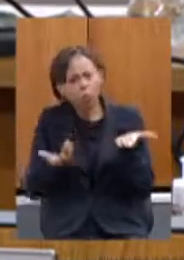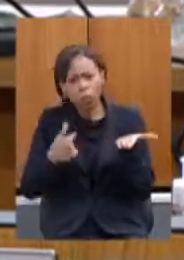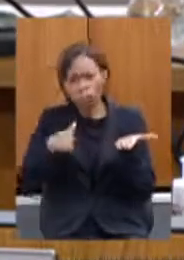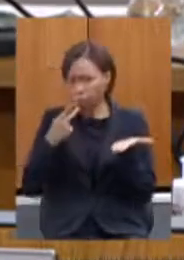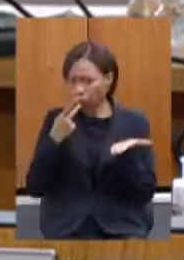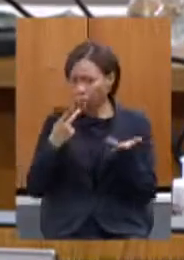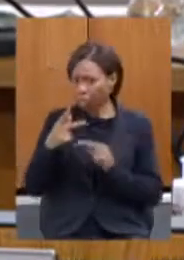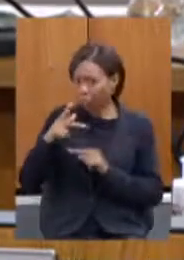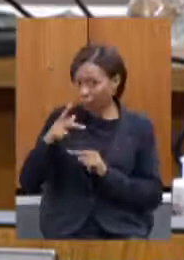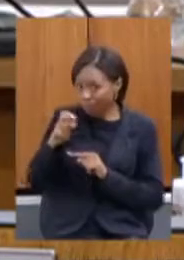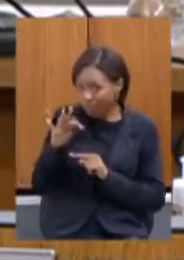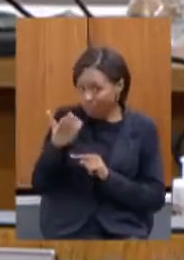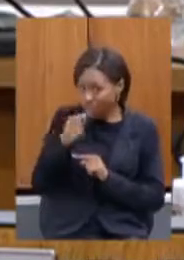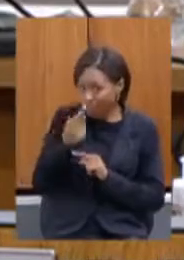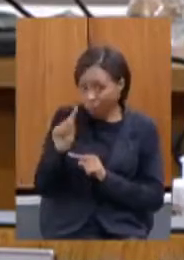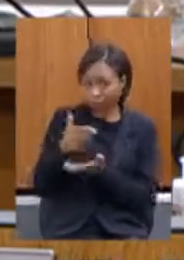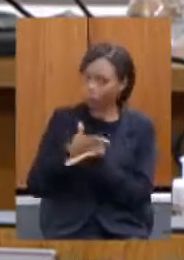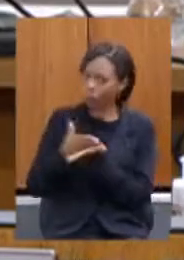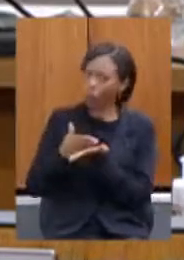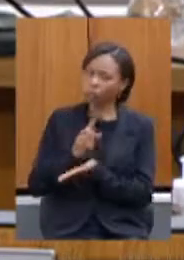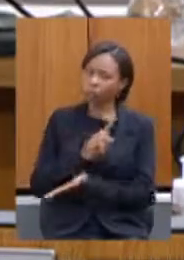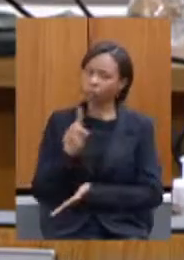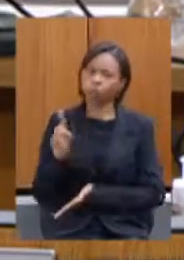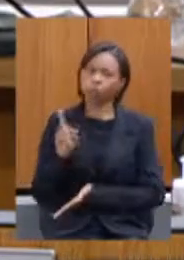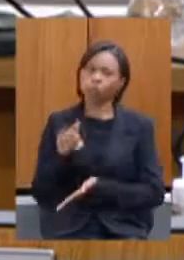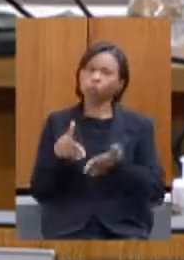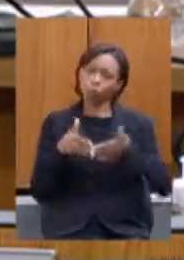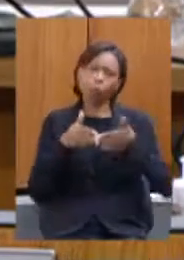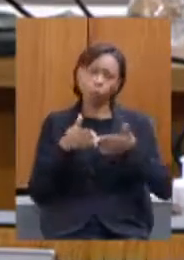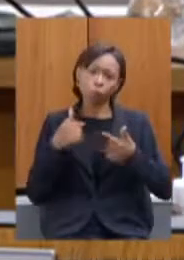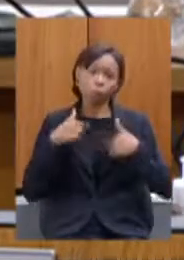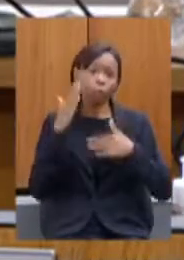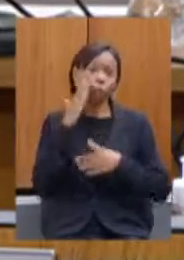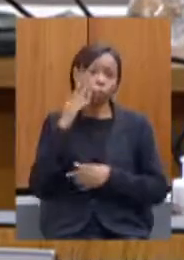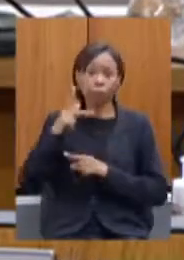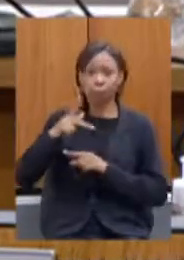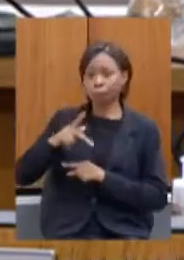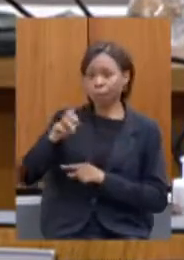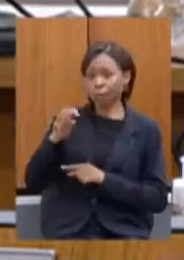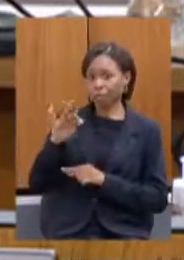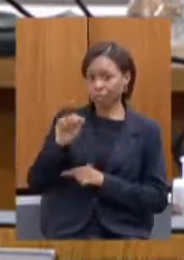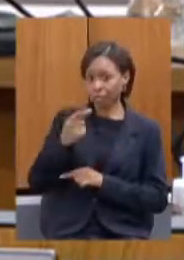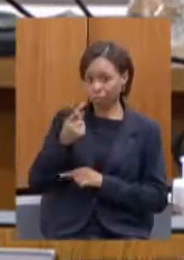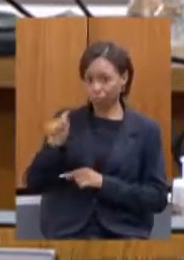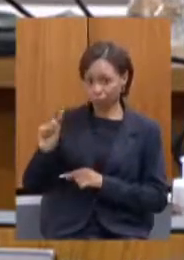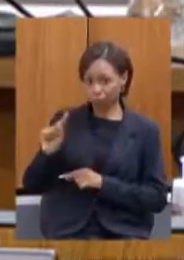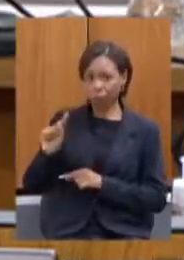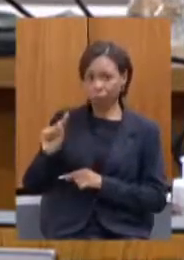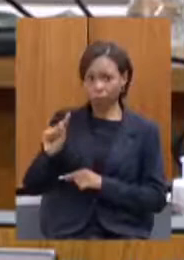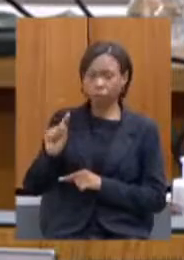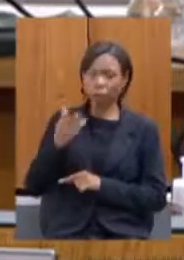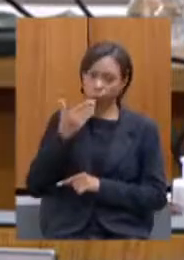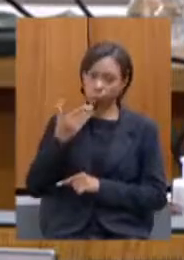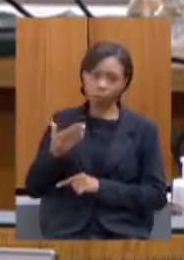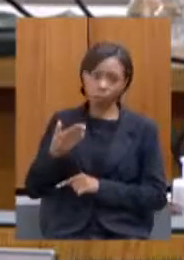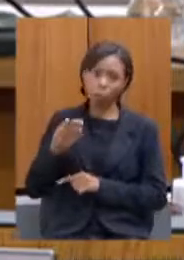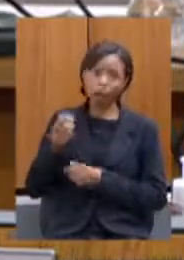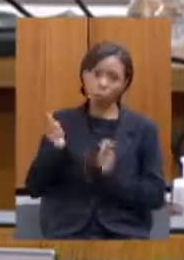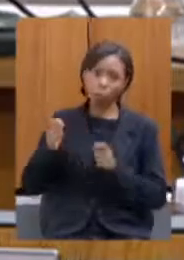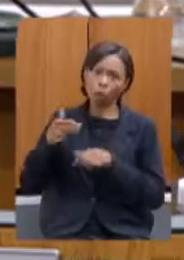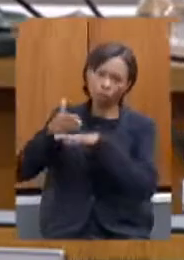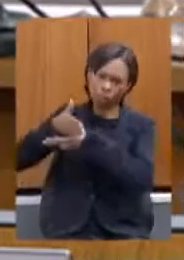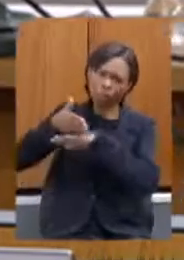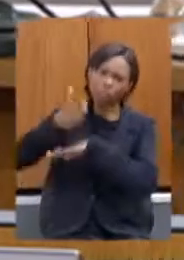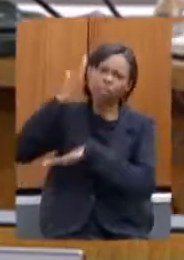inicial por favor eu sei que petição inicial como é possível ter acesso a ela em